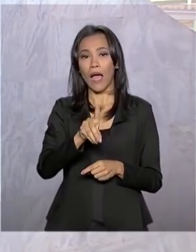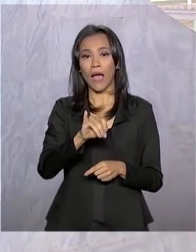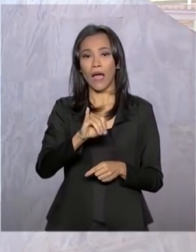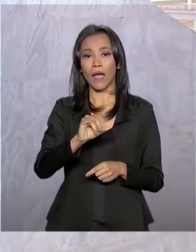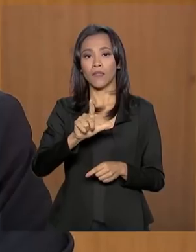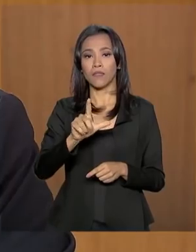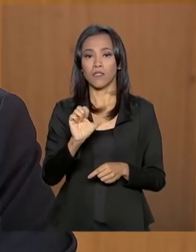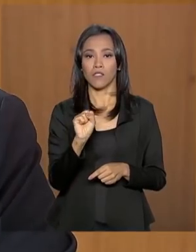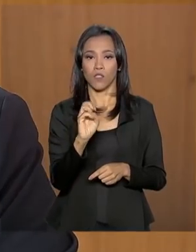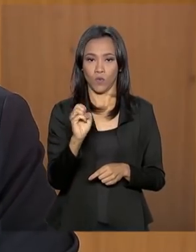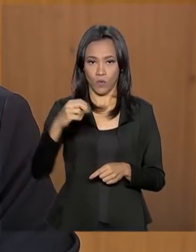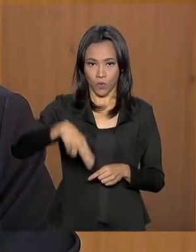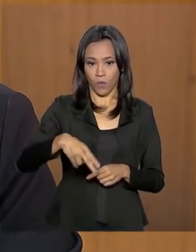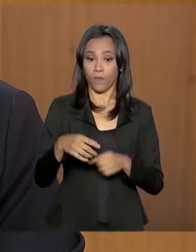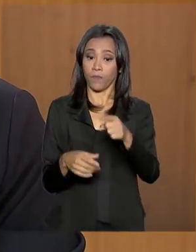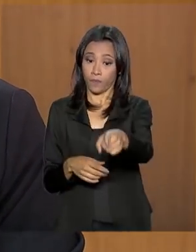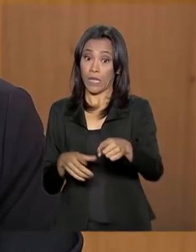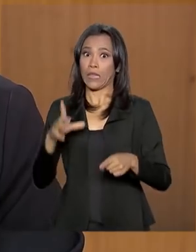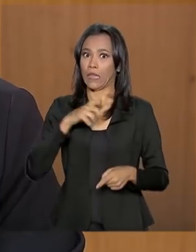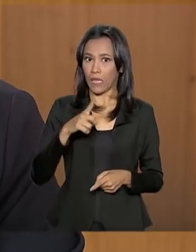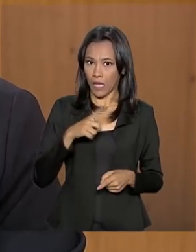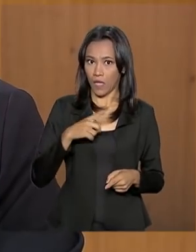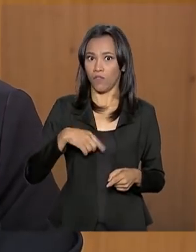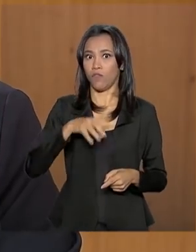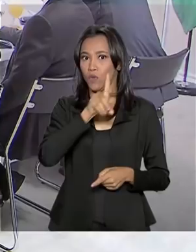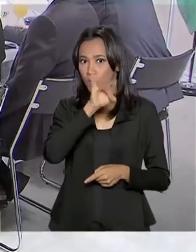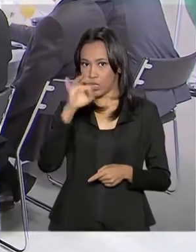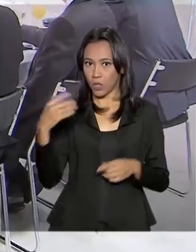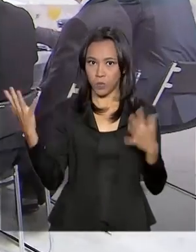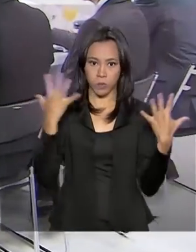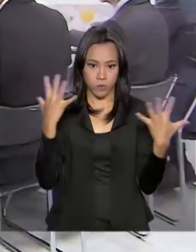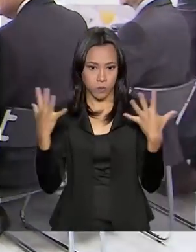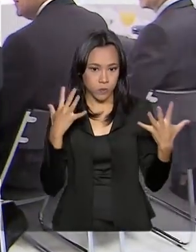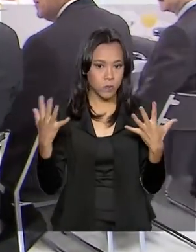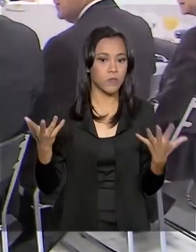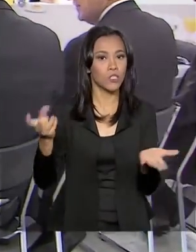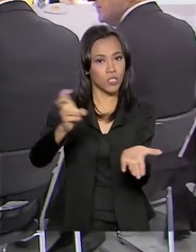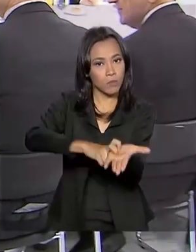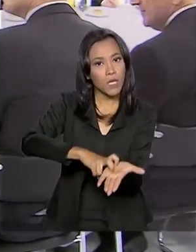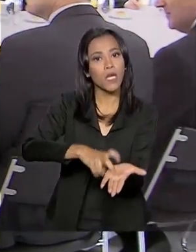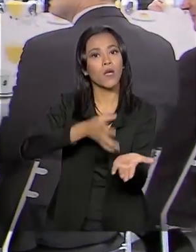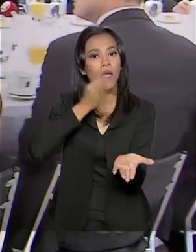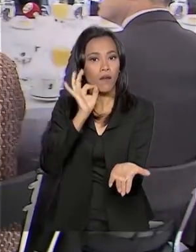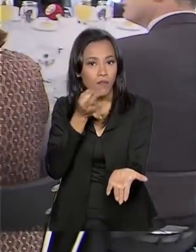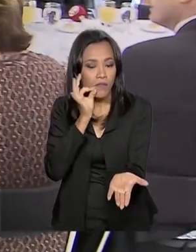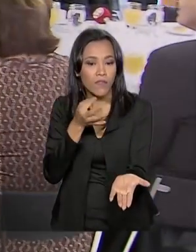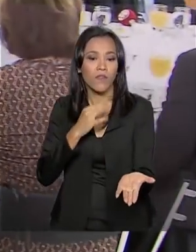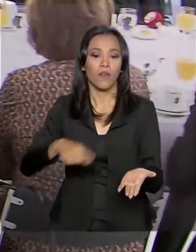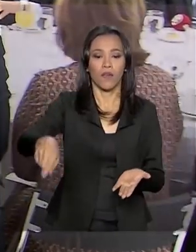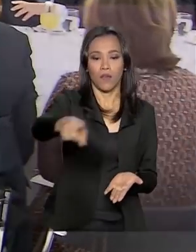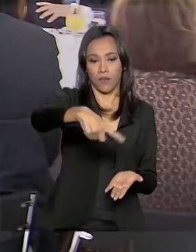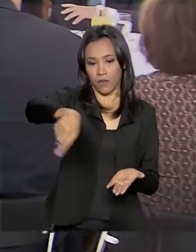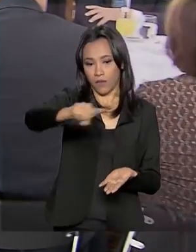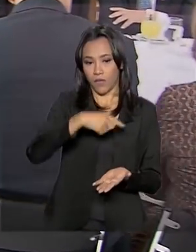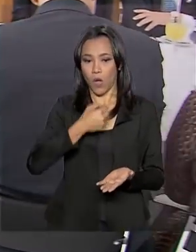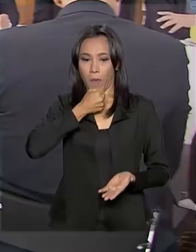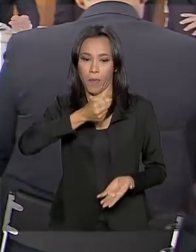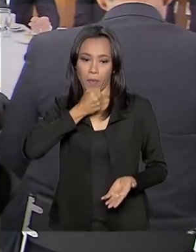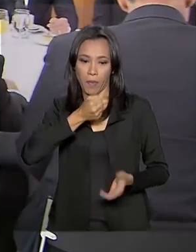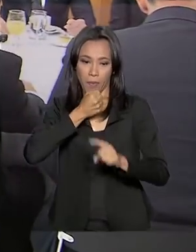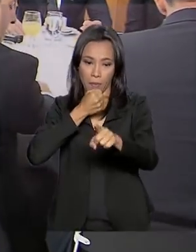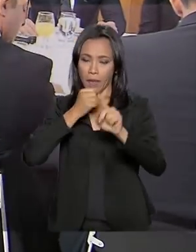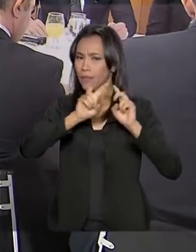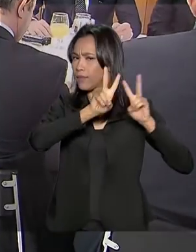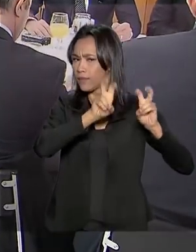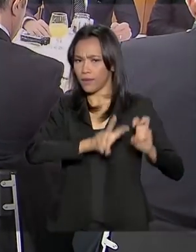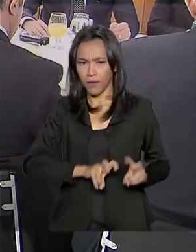teve aí um dia bem movimentado, que começou com o café da manhã com jornalistas. Entre os